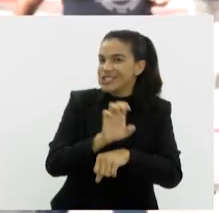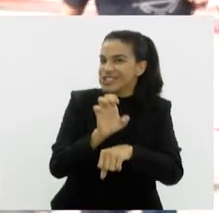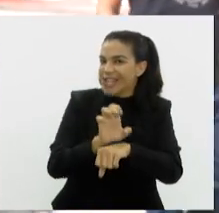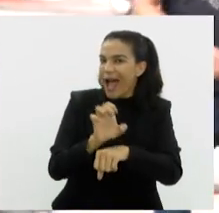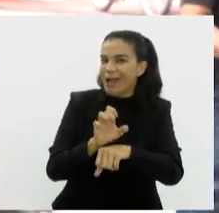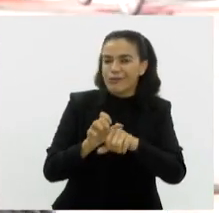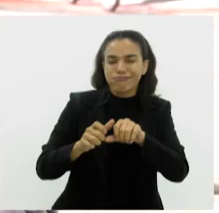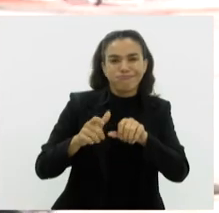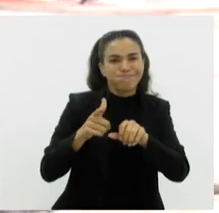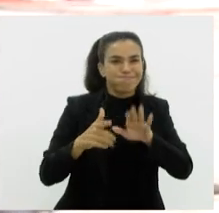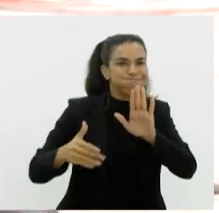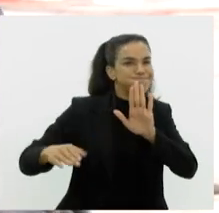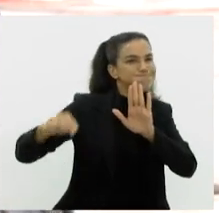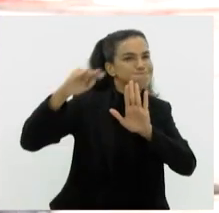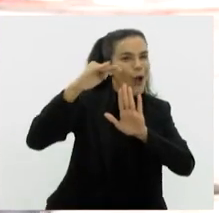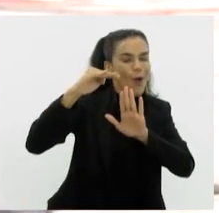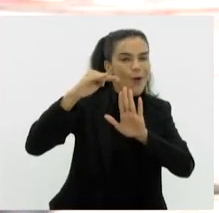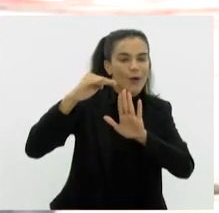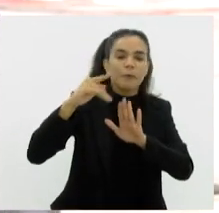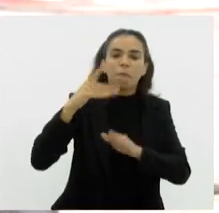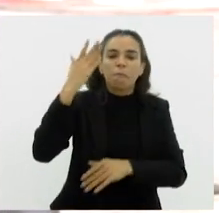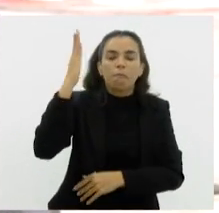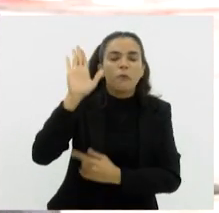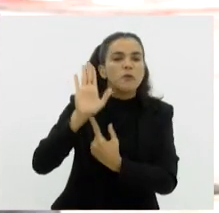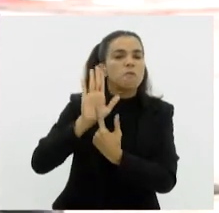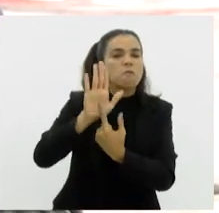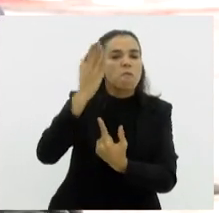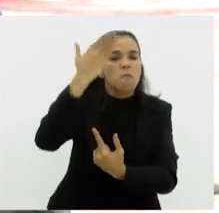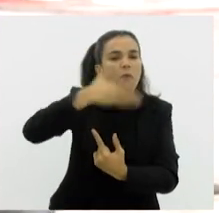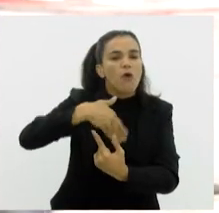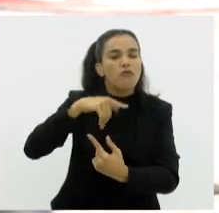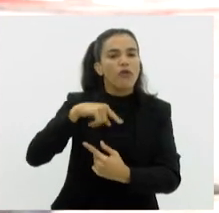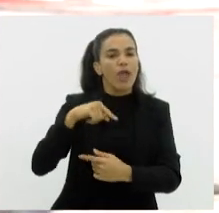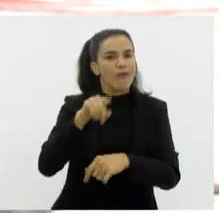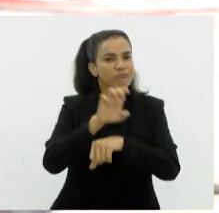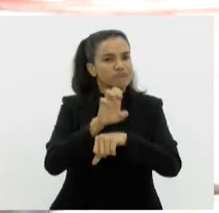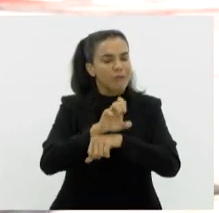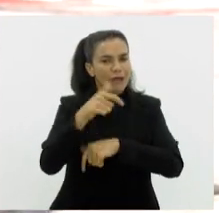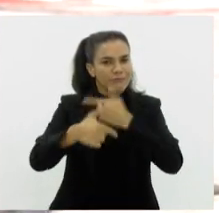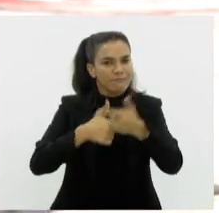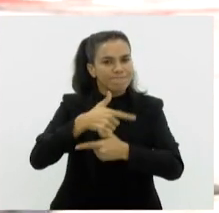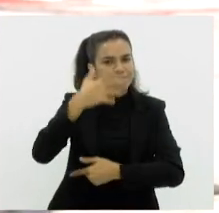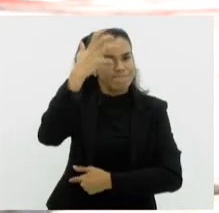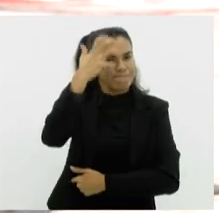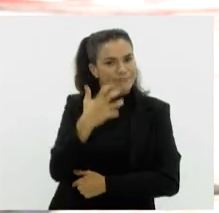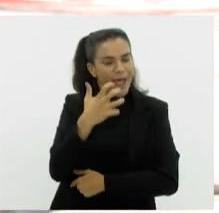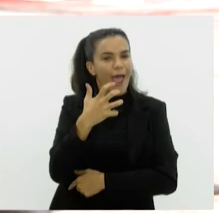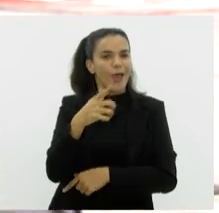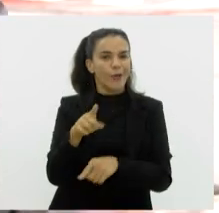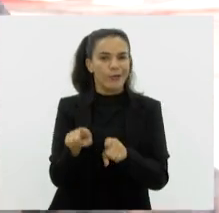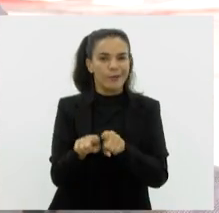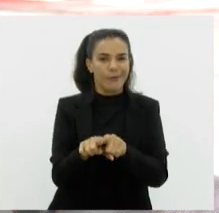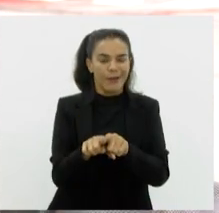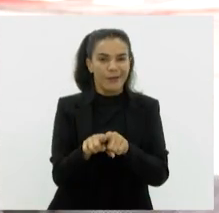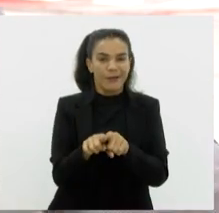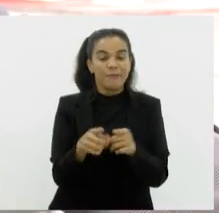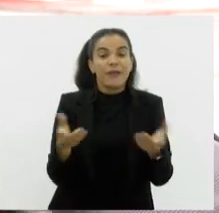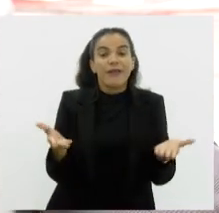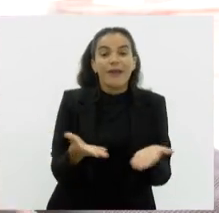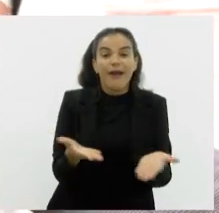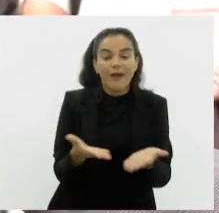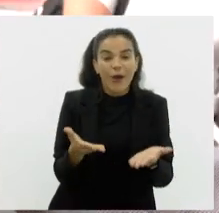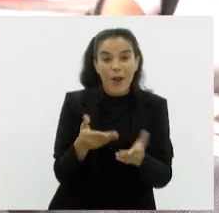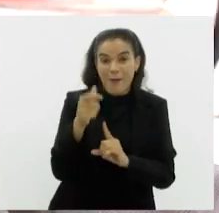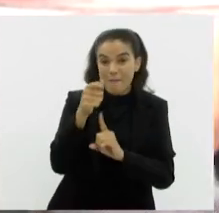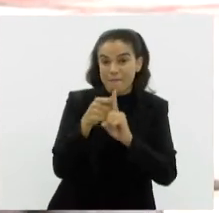federação. Então, eu acho que isso mostra a seriedade com que esse trabalho é feito, a objetividade que a política pública é empregada. E agora, gente,